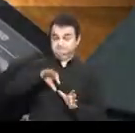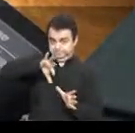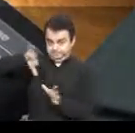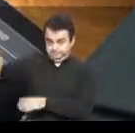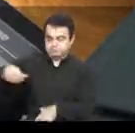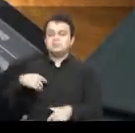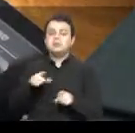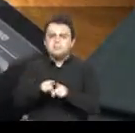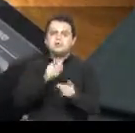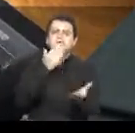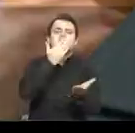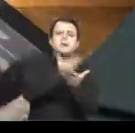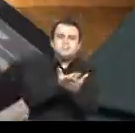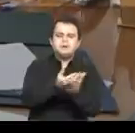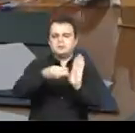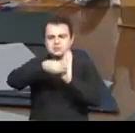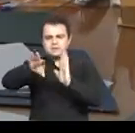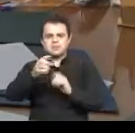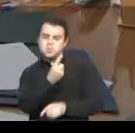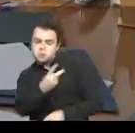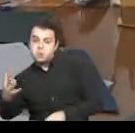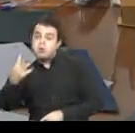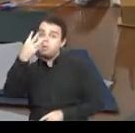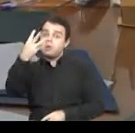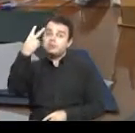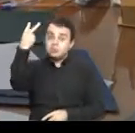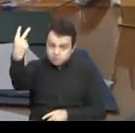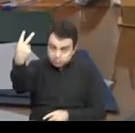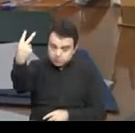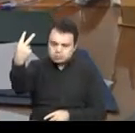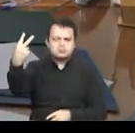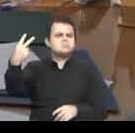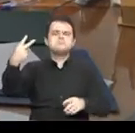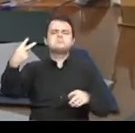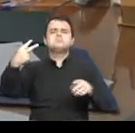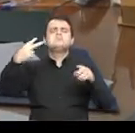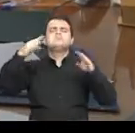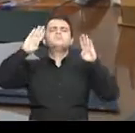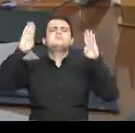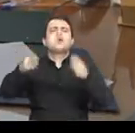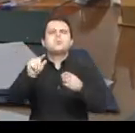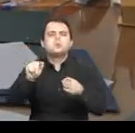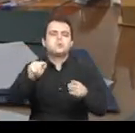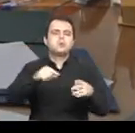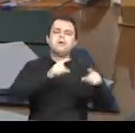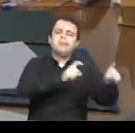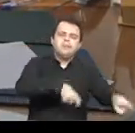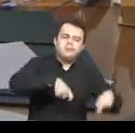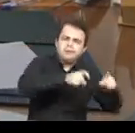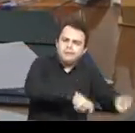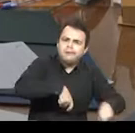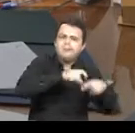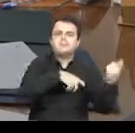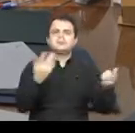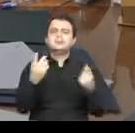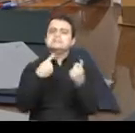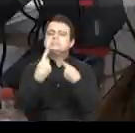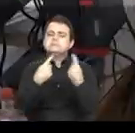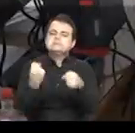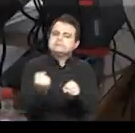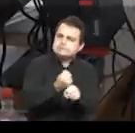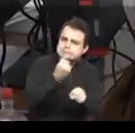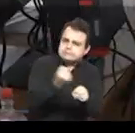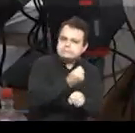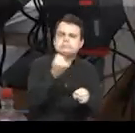42 requerimentos e indicações de obras e serviços, que vão desde roçadas de terrenos, melhorias no trânsito, por